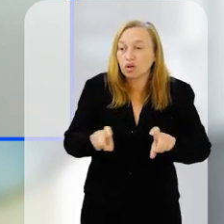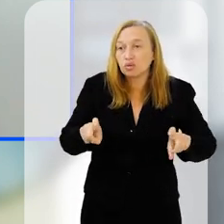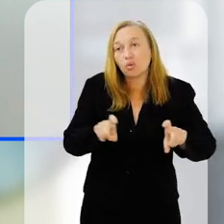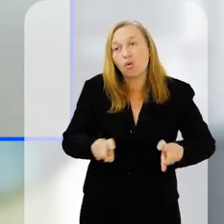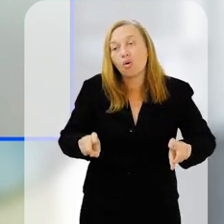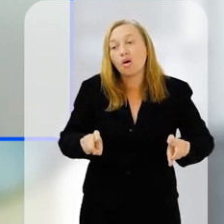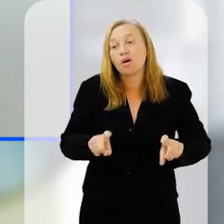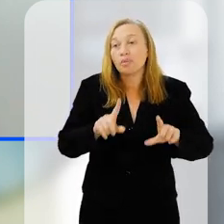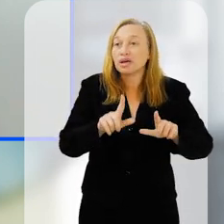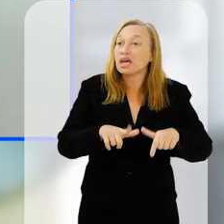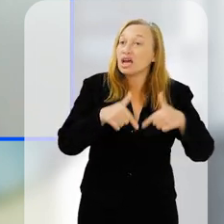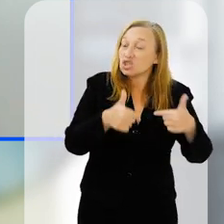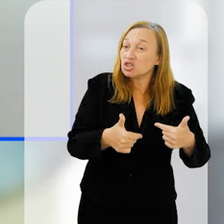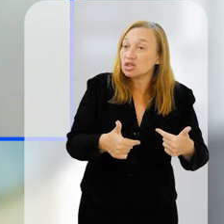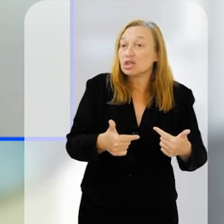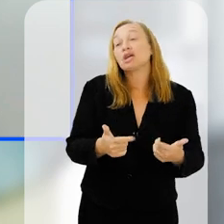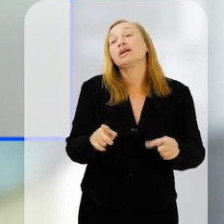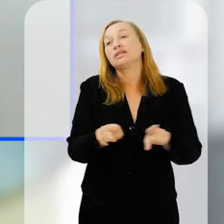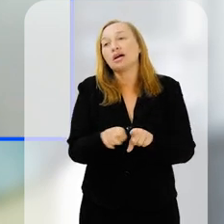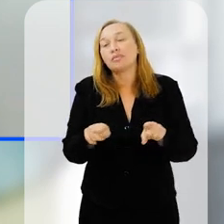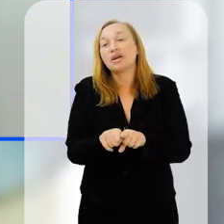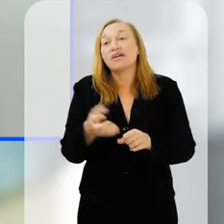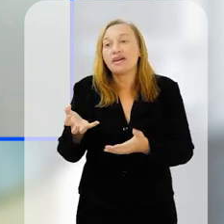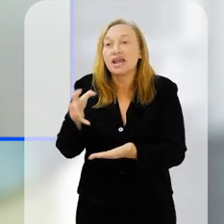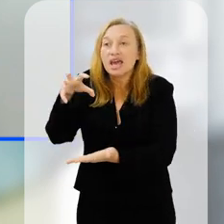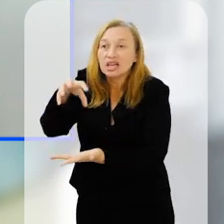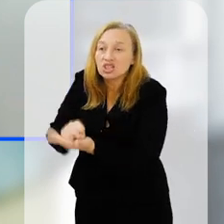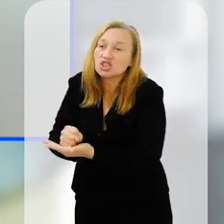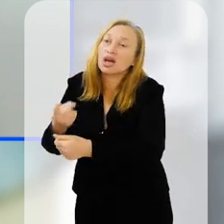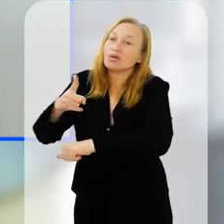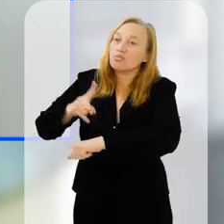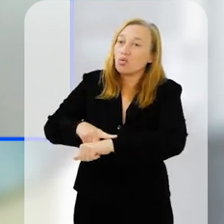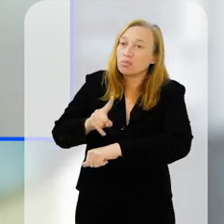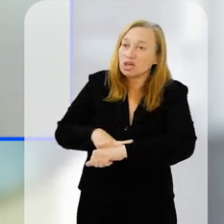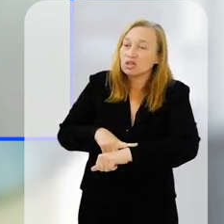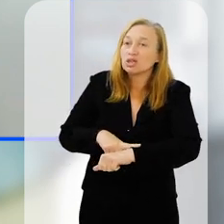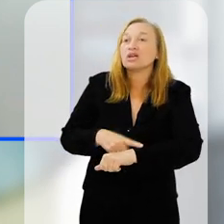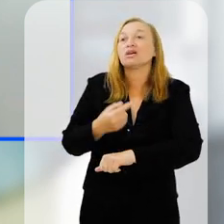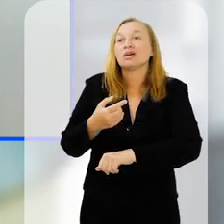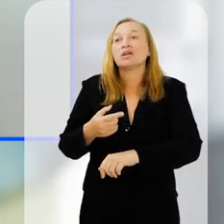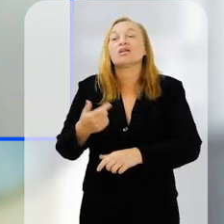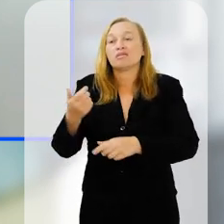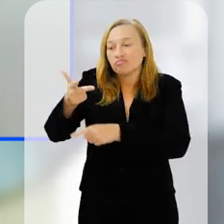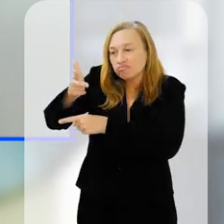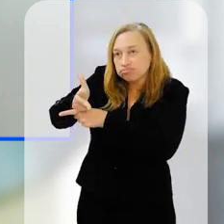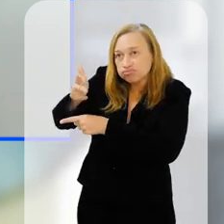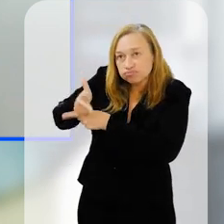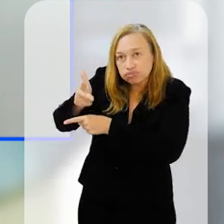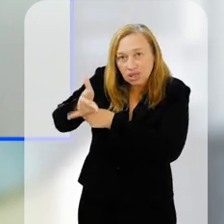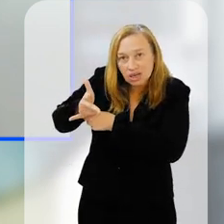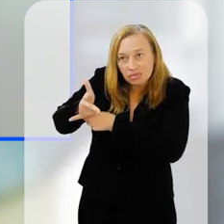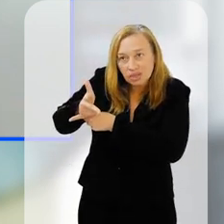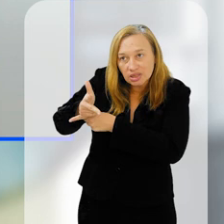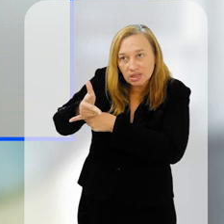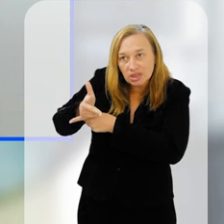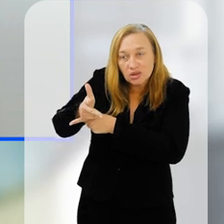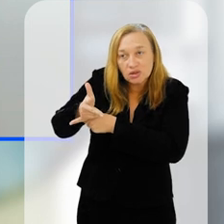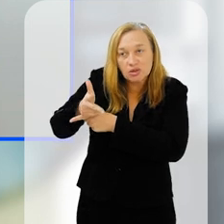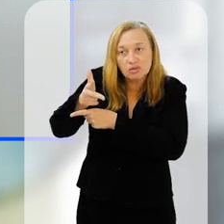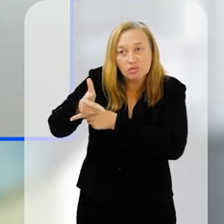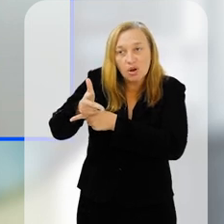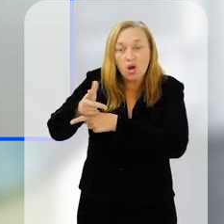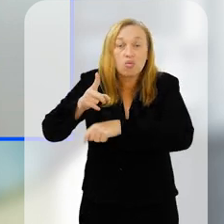para poder realizar, e a gente vai também querer registrar esses momentos, então, a gente vai ter câmeras para